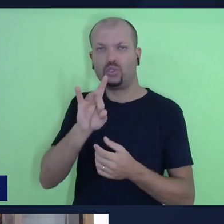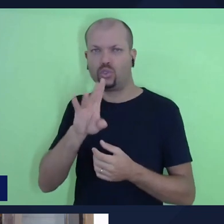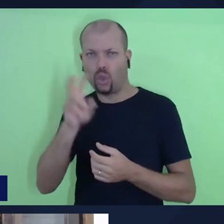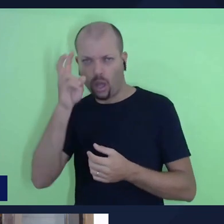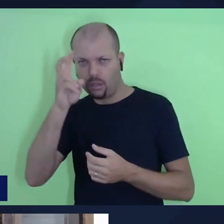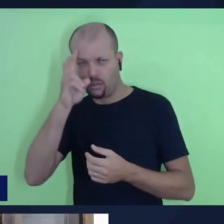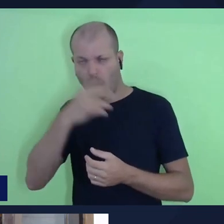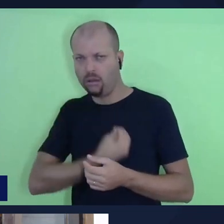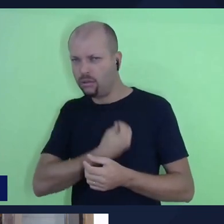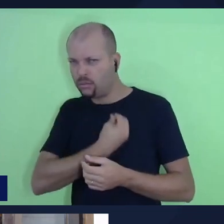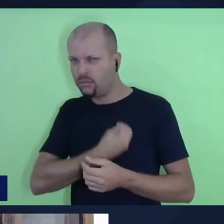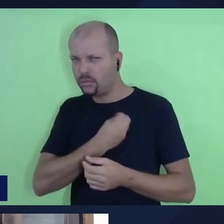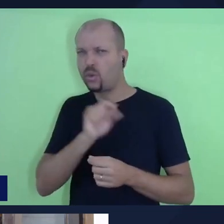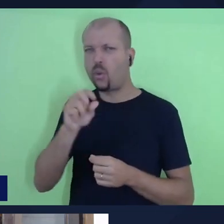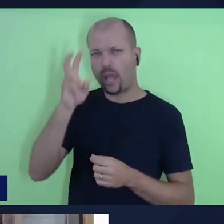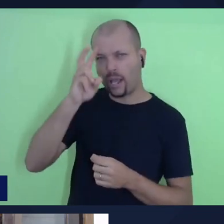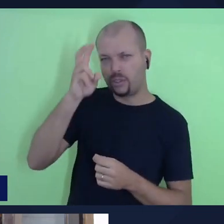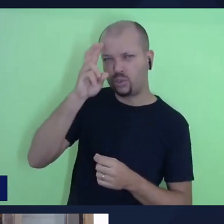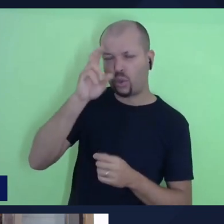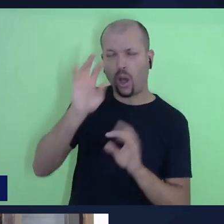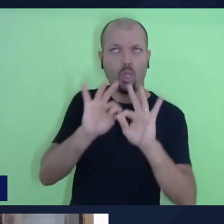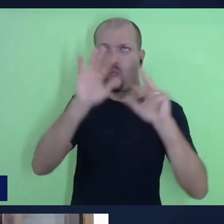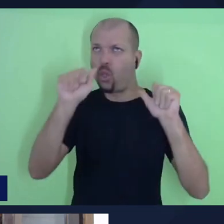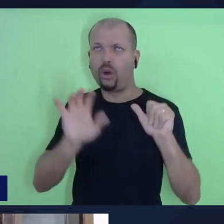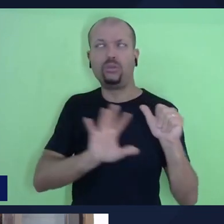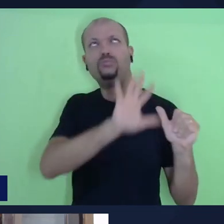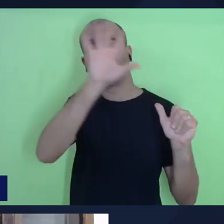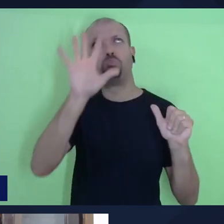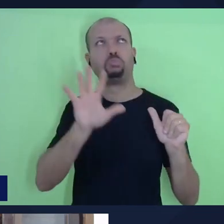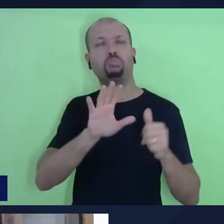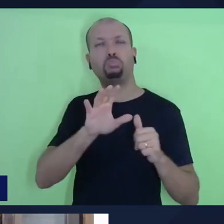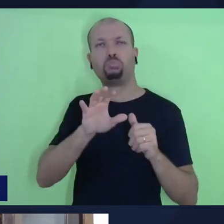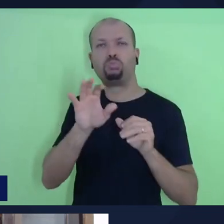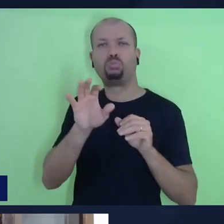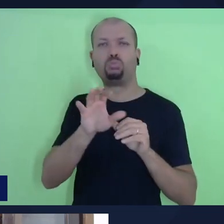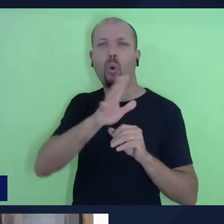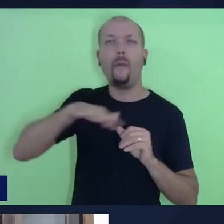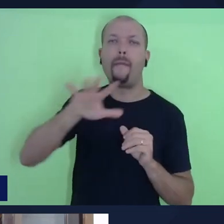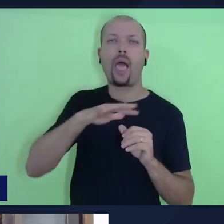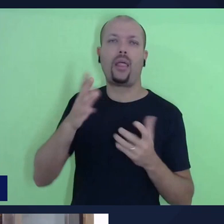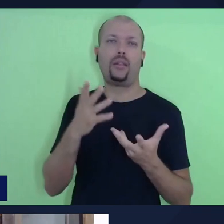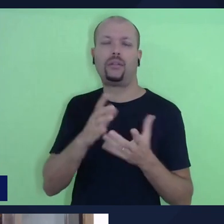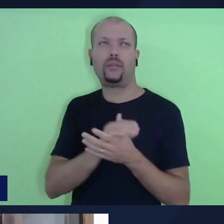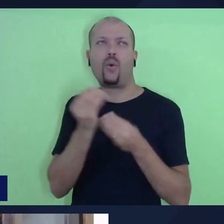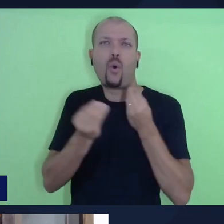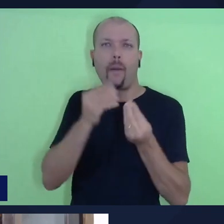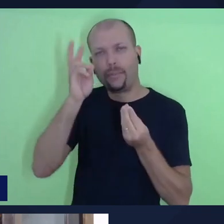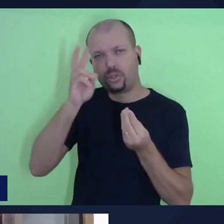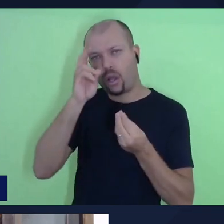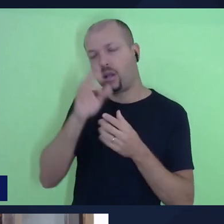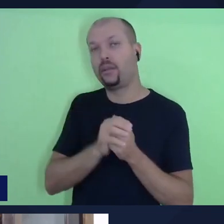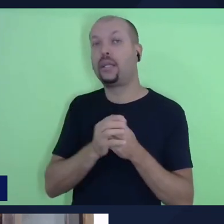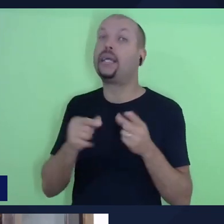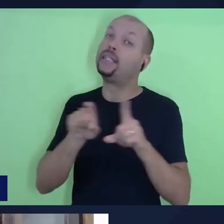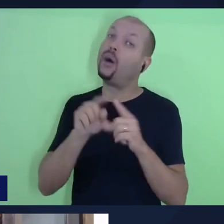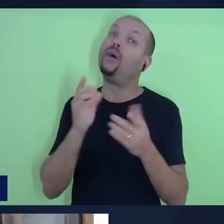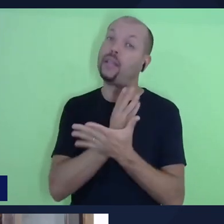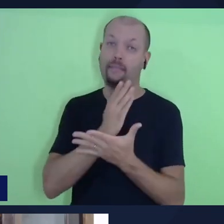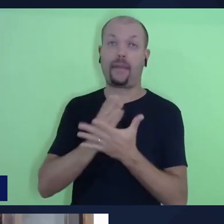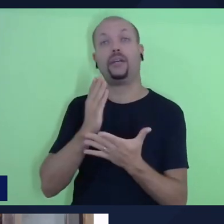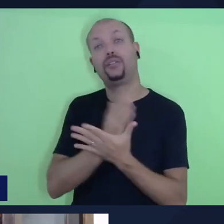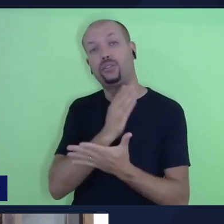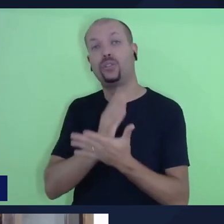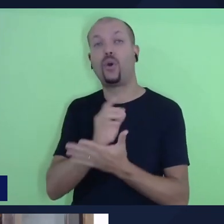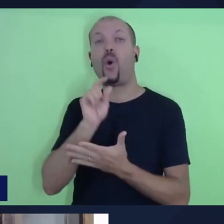a gente está olhando para o que ela representa como um todo na plana da salvação, para o que ela representa escatologicamente, eu acho que isso vai acabar determinando um pouco